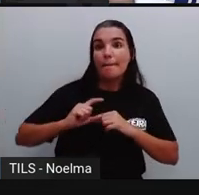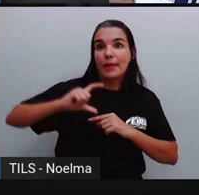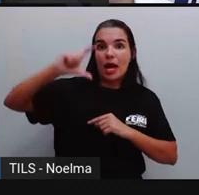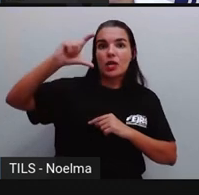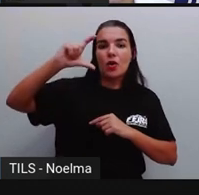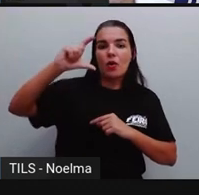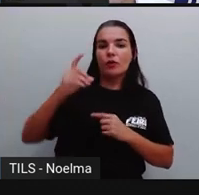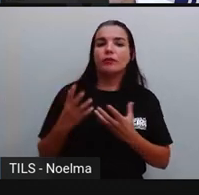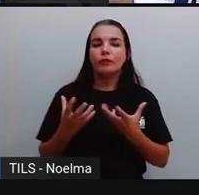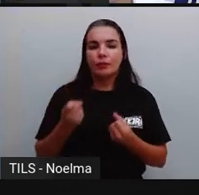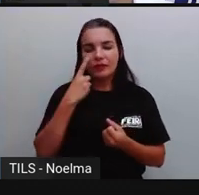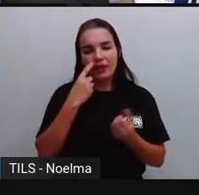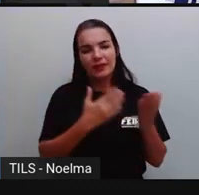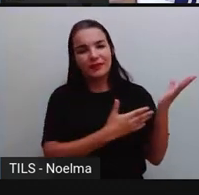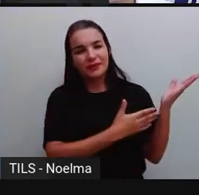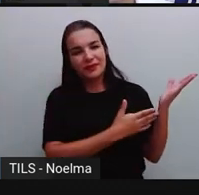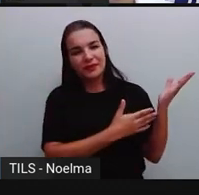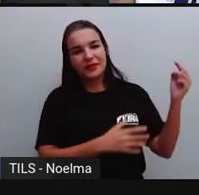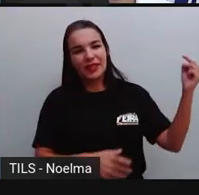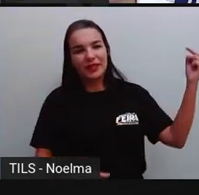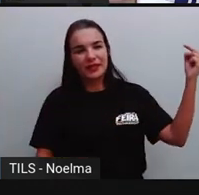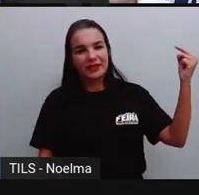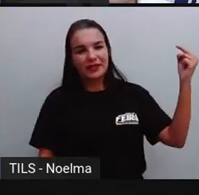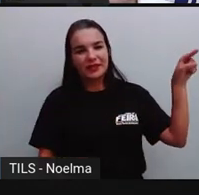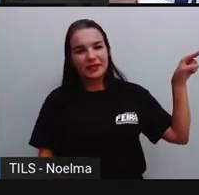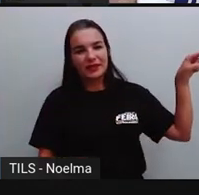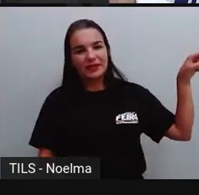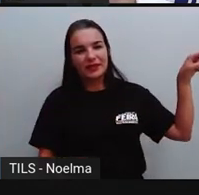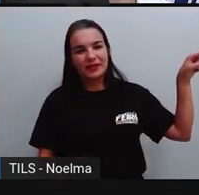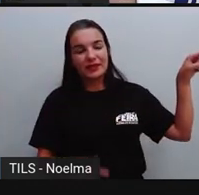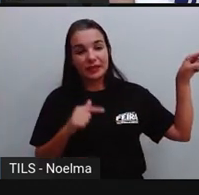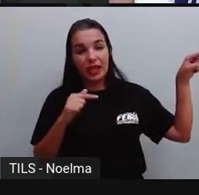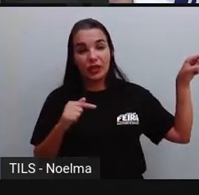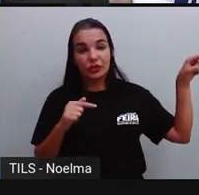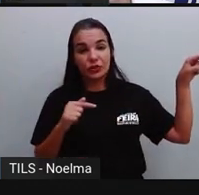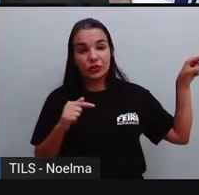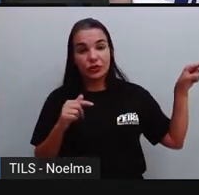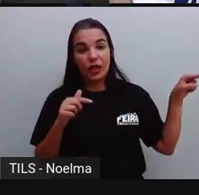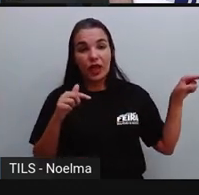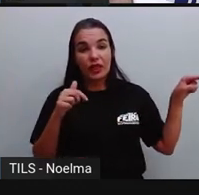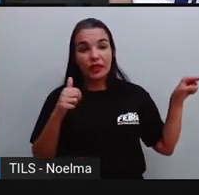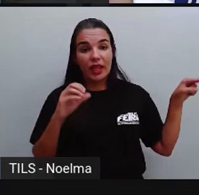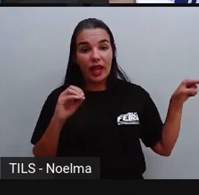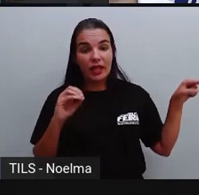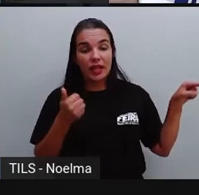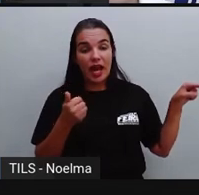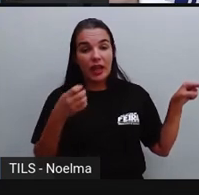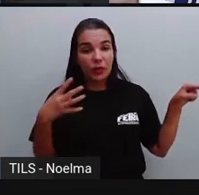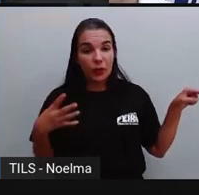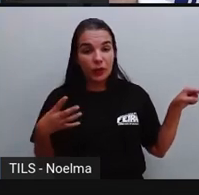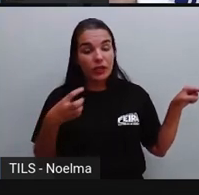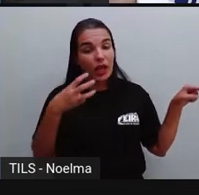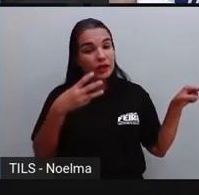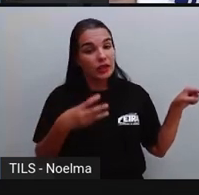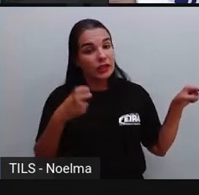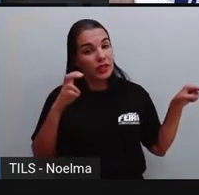do menor para o maior, ó. 7, 10, 14,